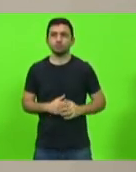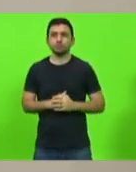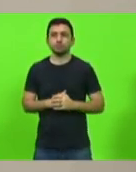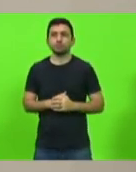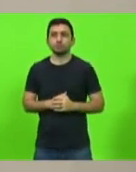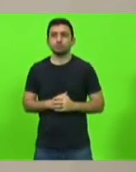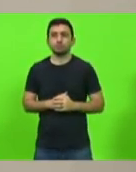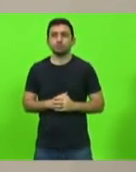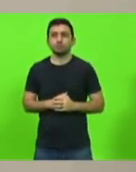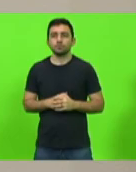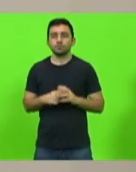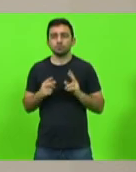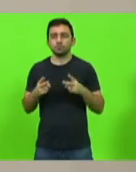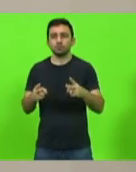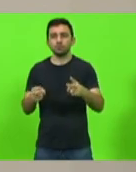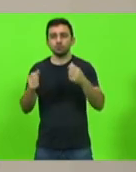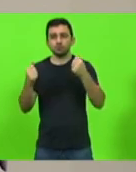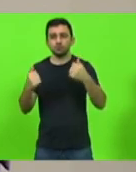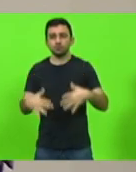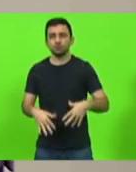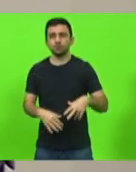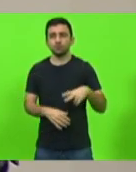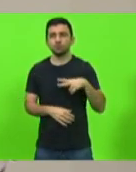Continuando nas explicações pessoais,